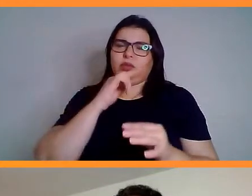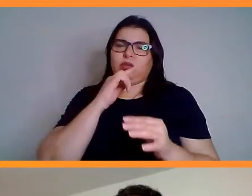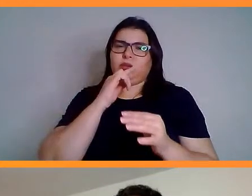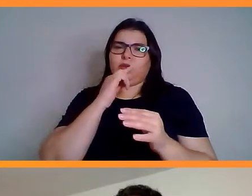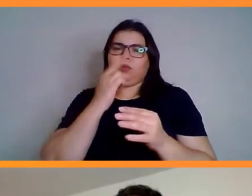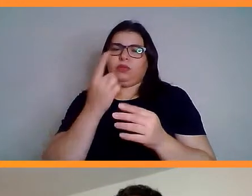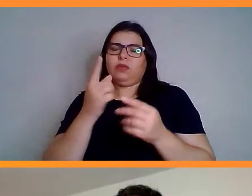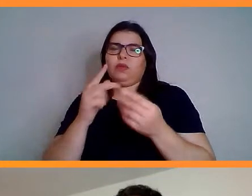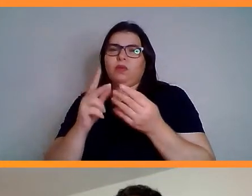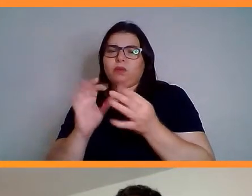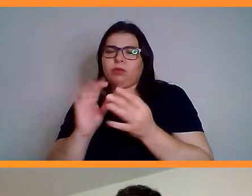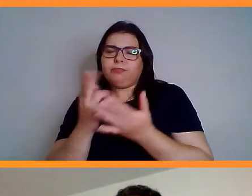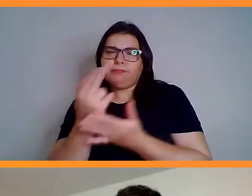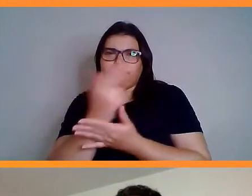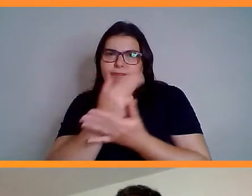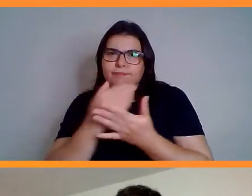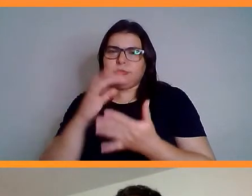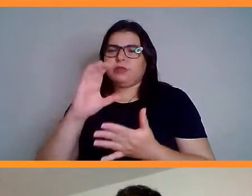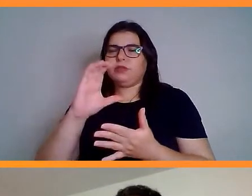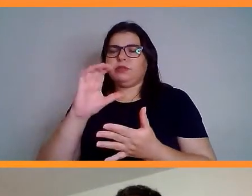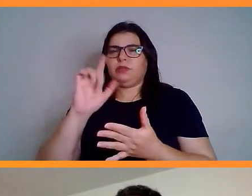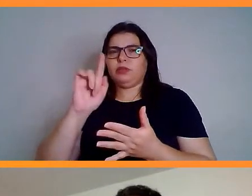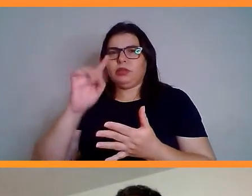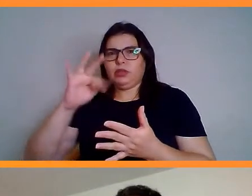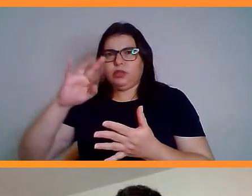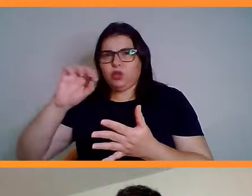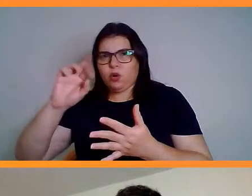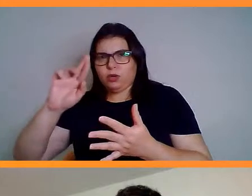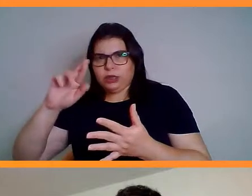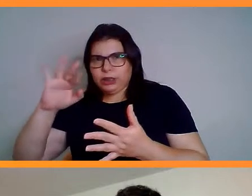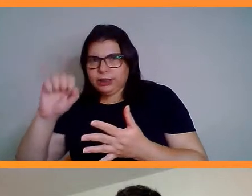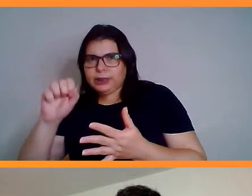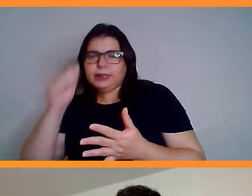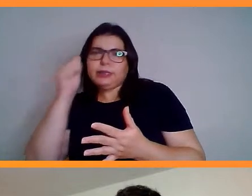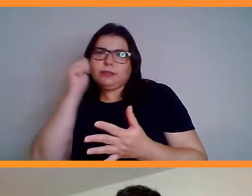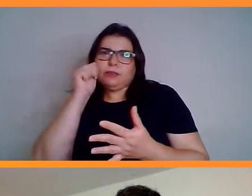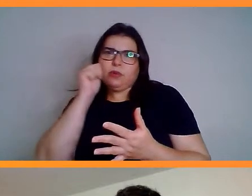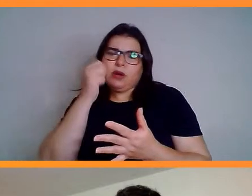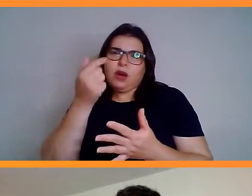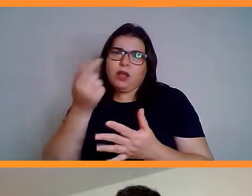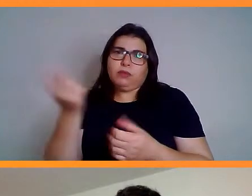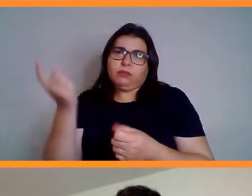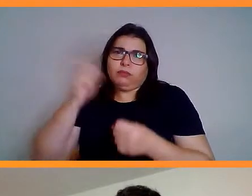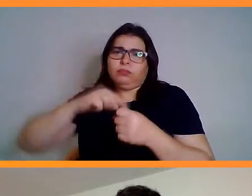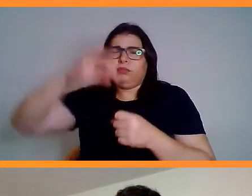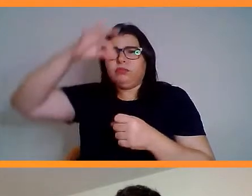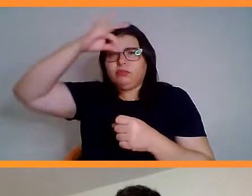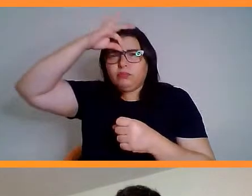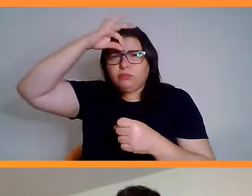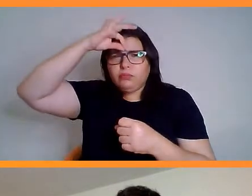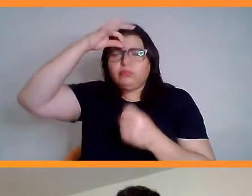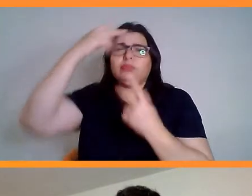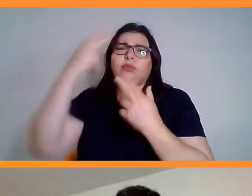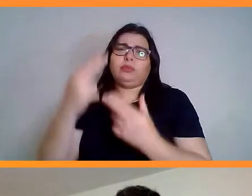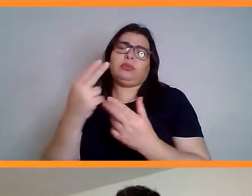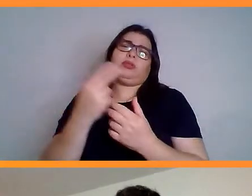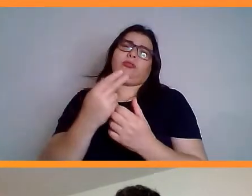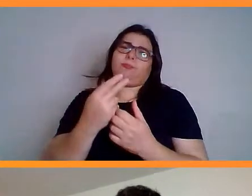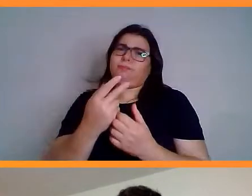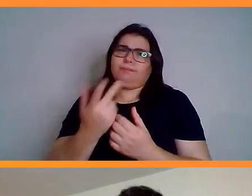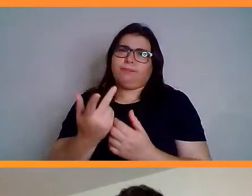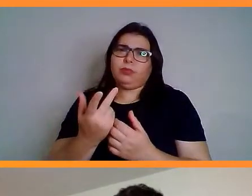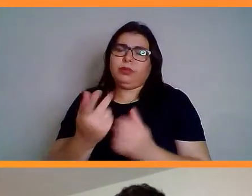da mulher novamente, com o mesmo tipo de sensibilidade, com a mesma situação que teria normalmente.